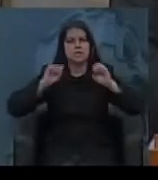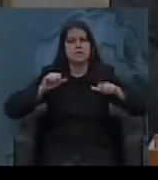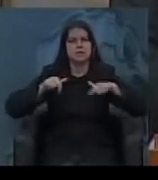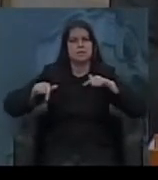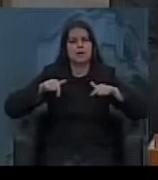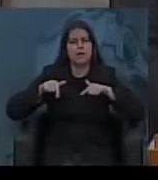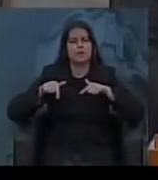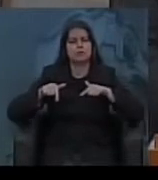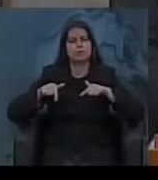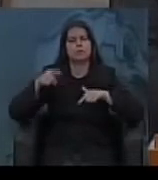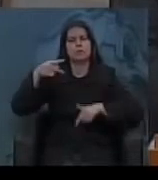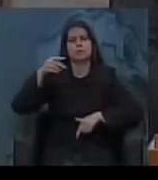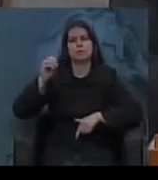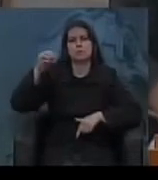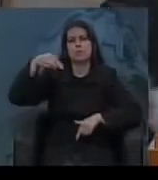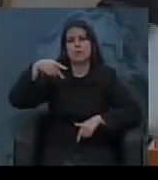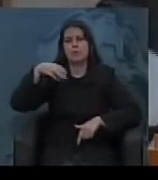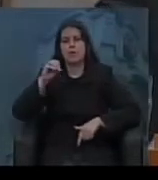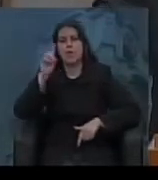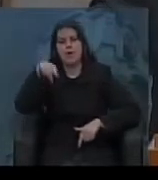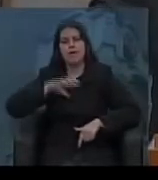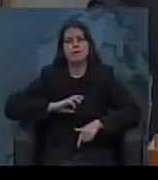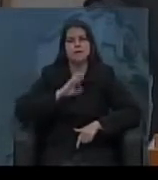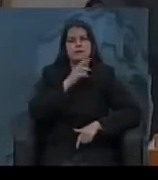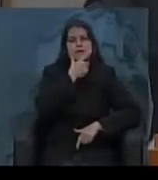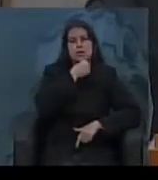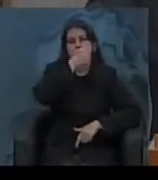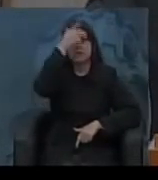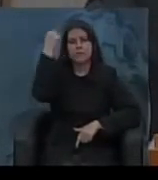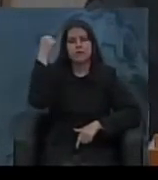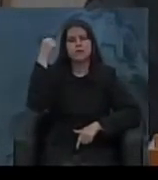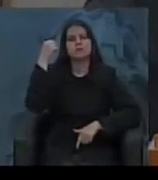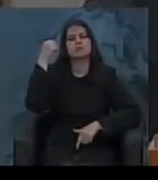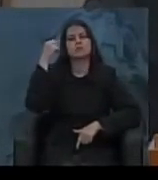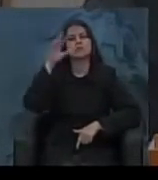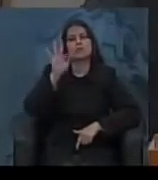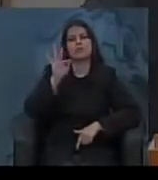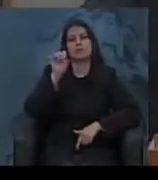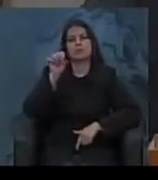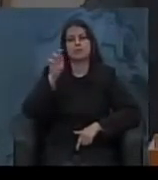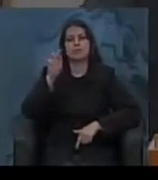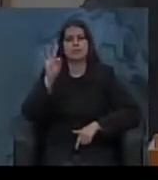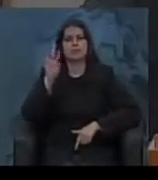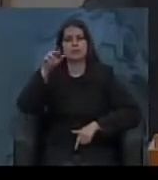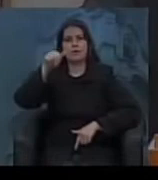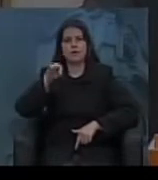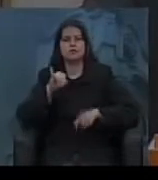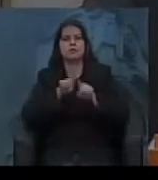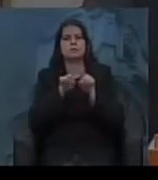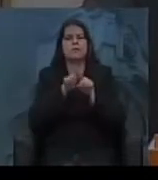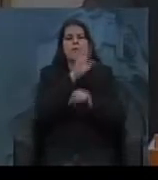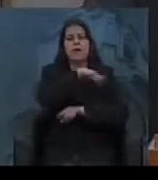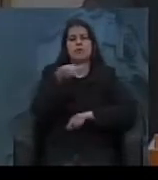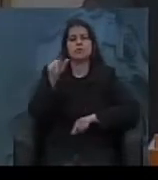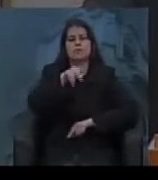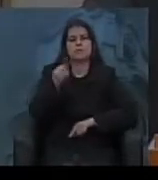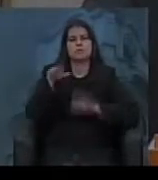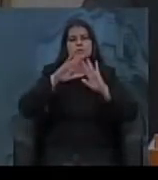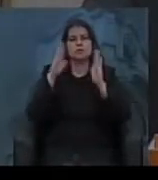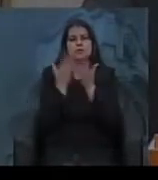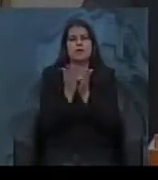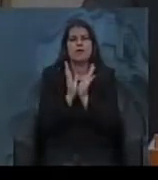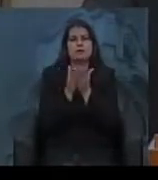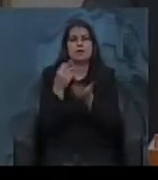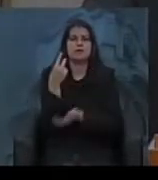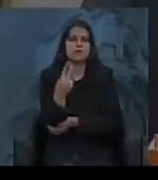Emprego, Pompeu de Matos, que está representando o prefeito municipal José Fortunati, aos alunos e professores das escolas La